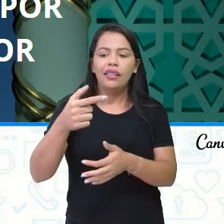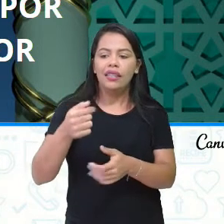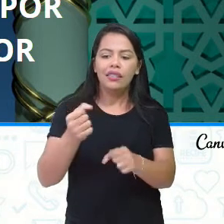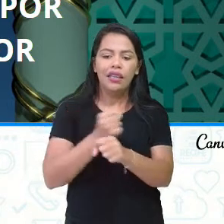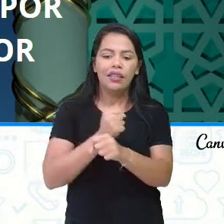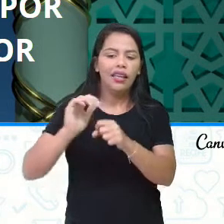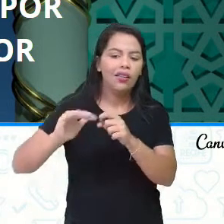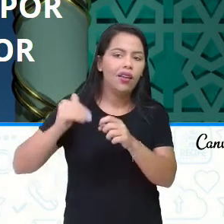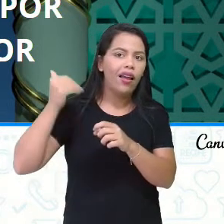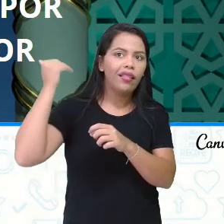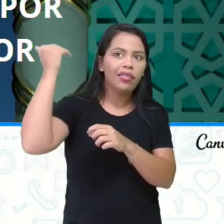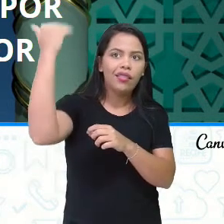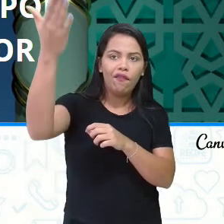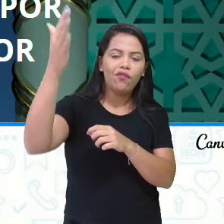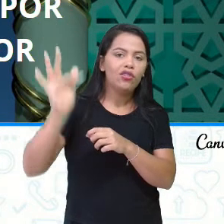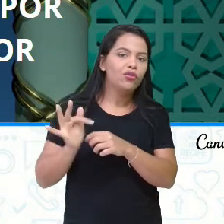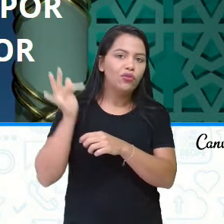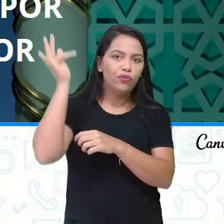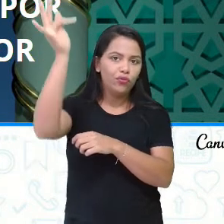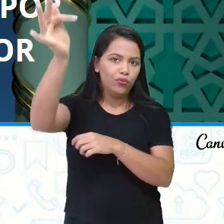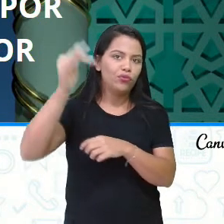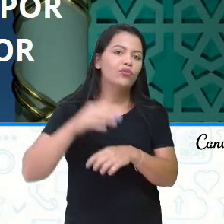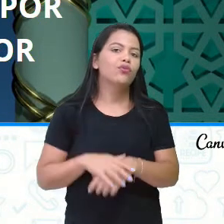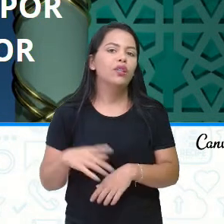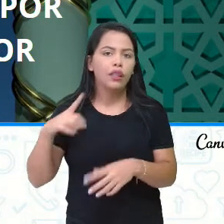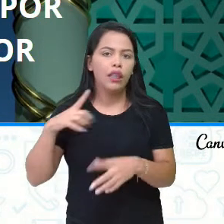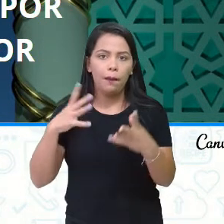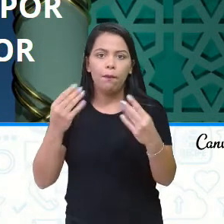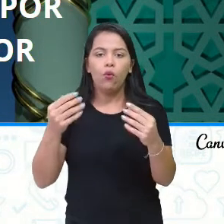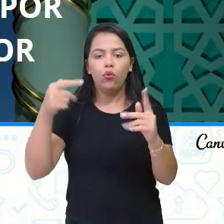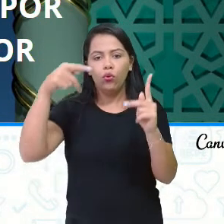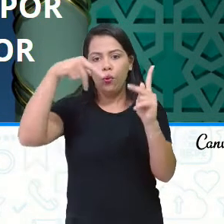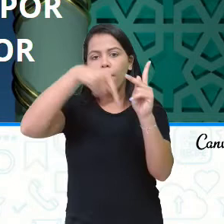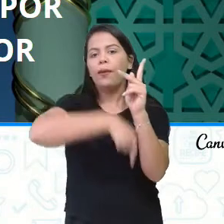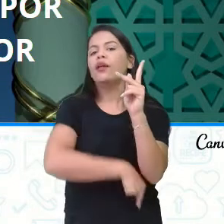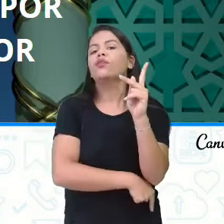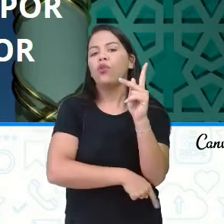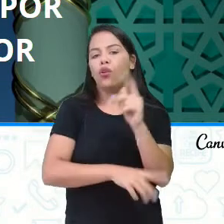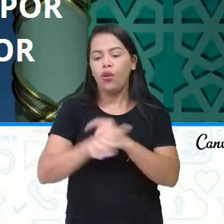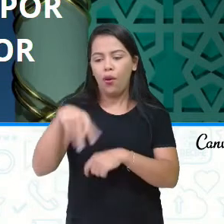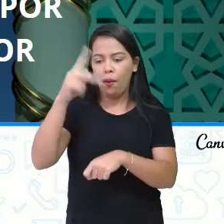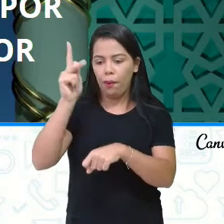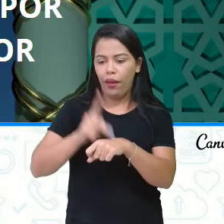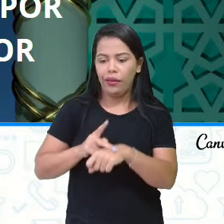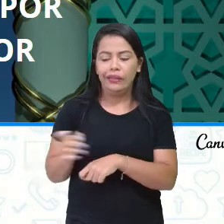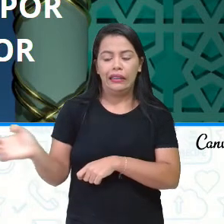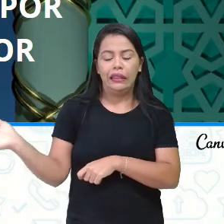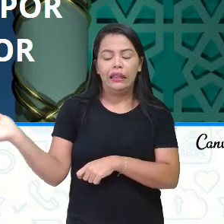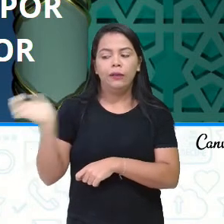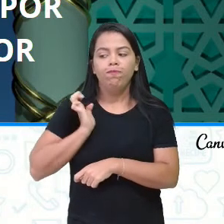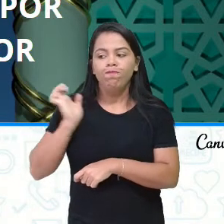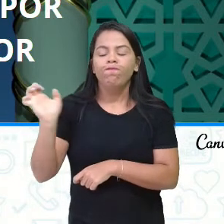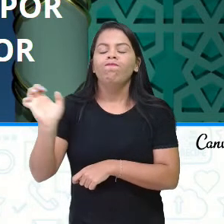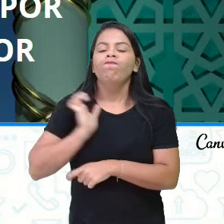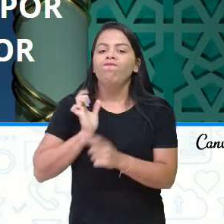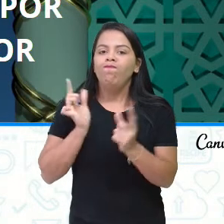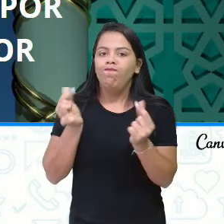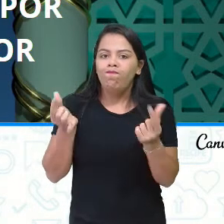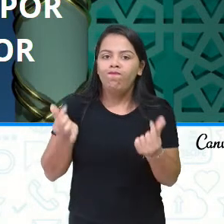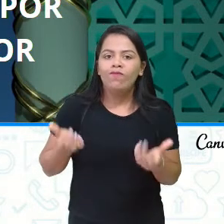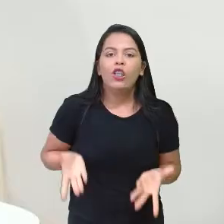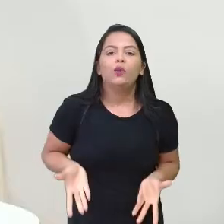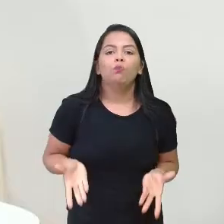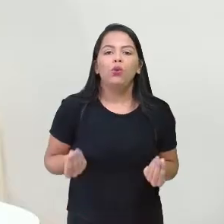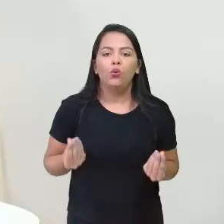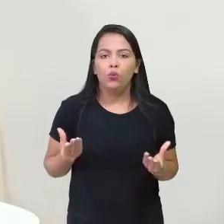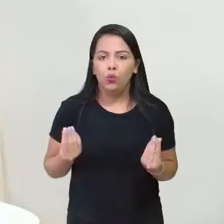terceira maior reserva do planeta em petróleo, gente. Então, é um riquíssimo, como a gente falou aqui no começo, riquíssimo. E eu estava